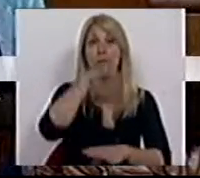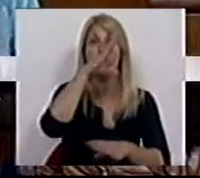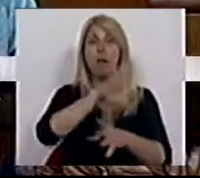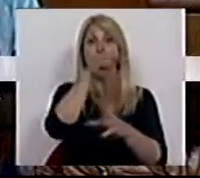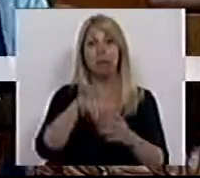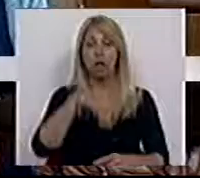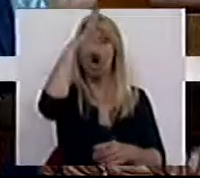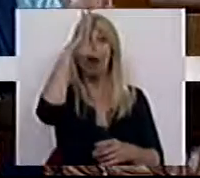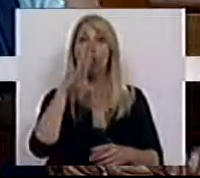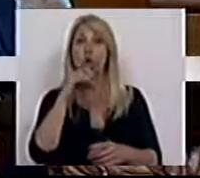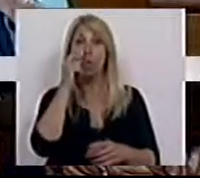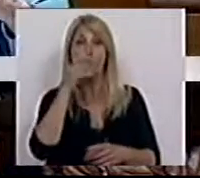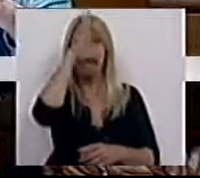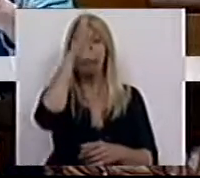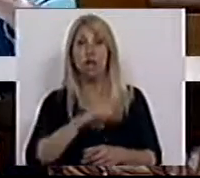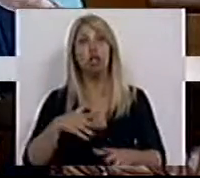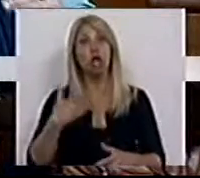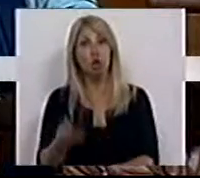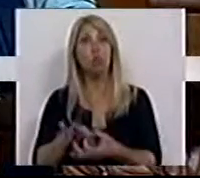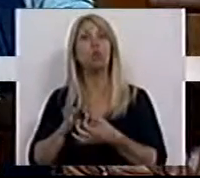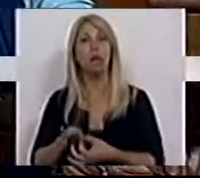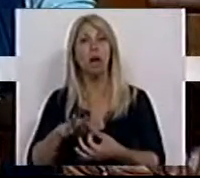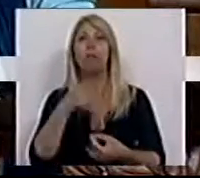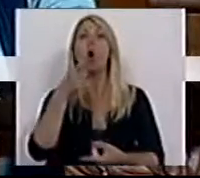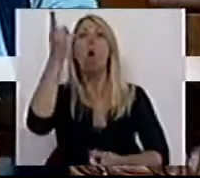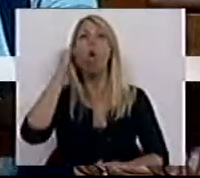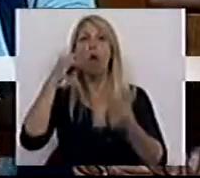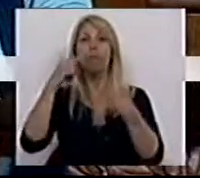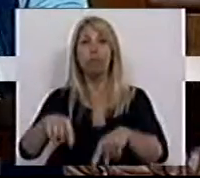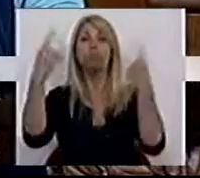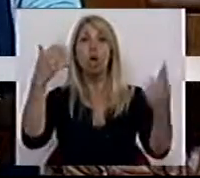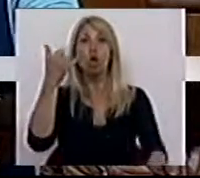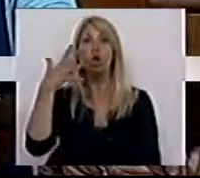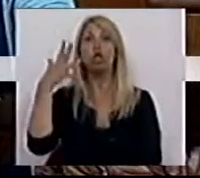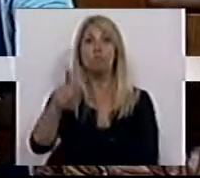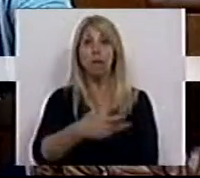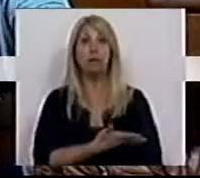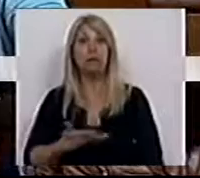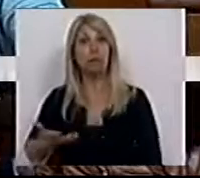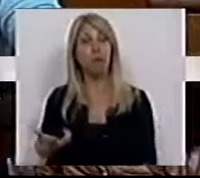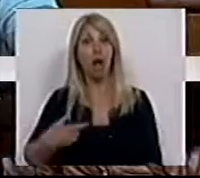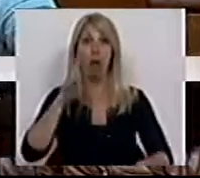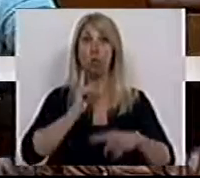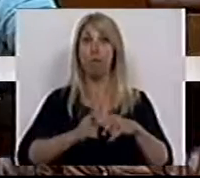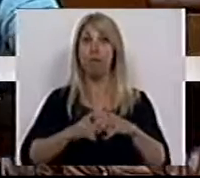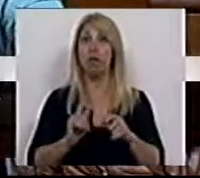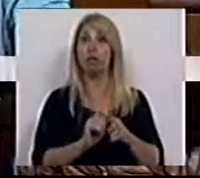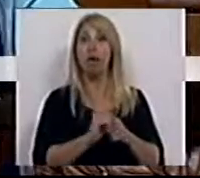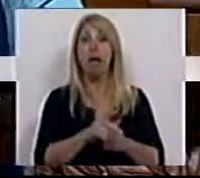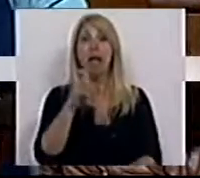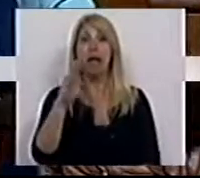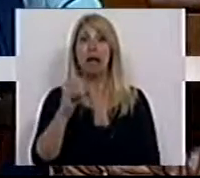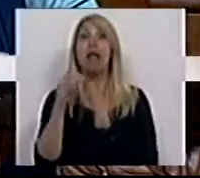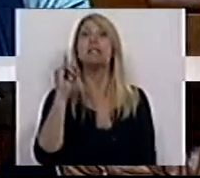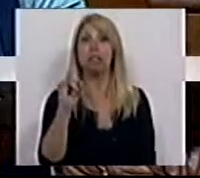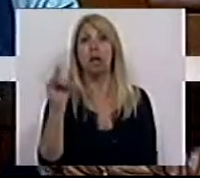Solidariedade anunciaram ontem que 2 mil desempregados e beneficiários do RSI vão patrulhar